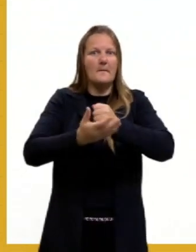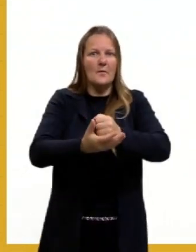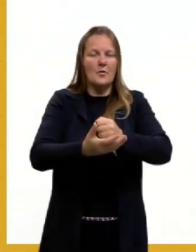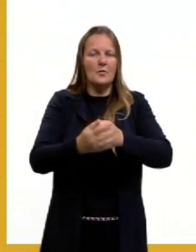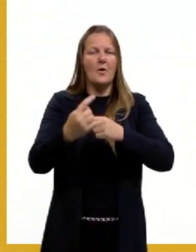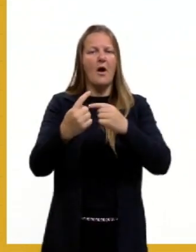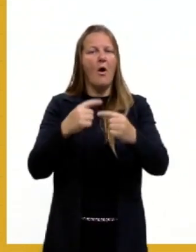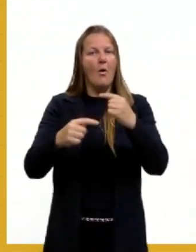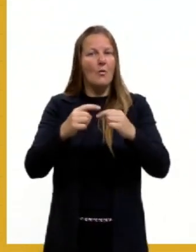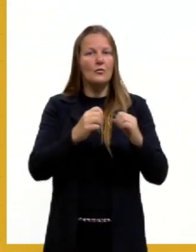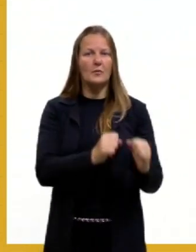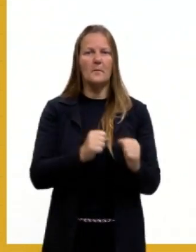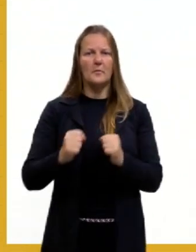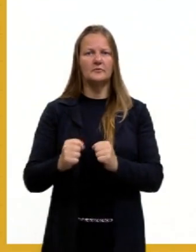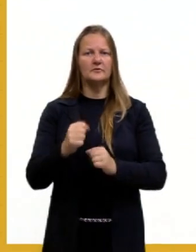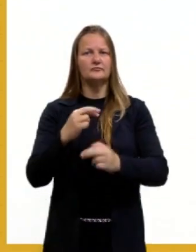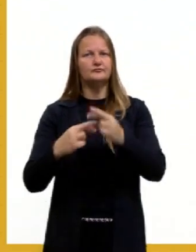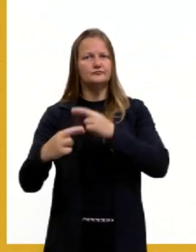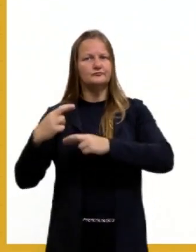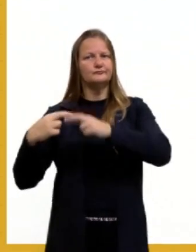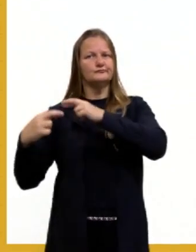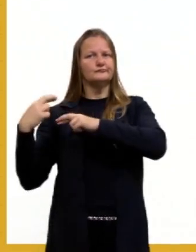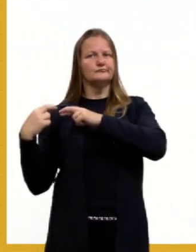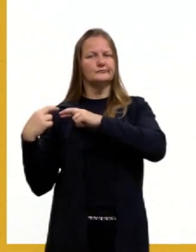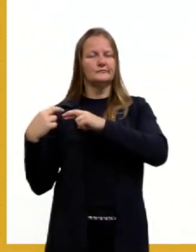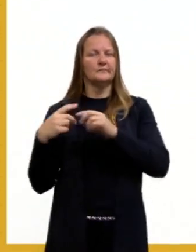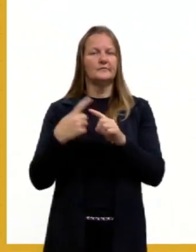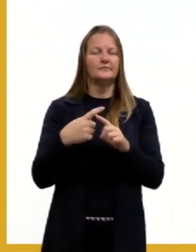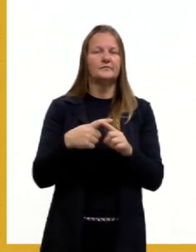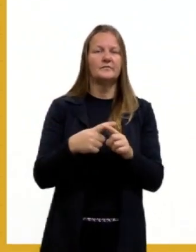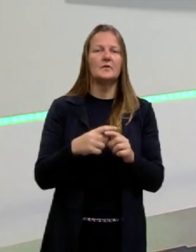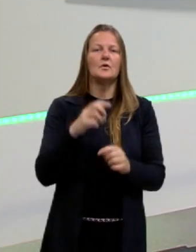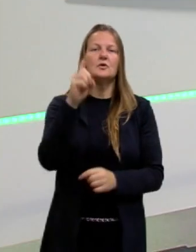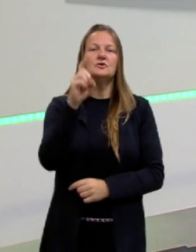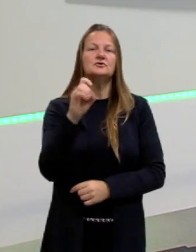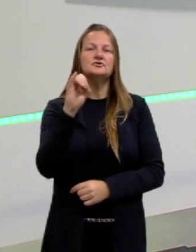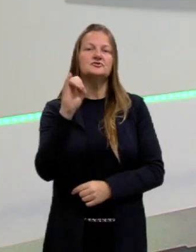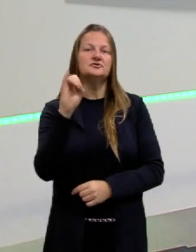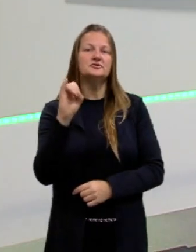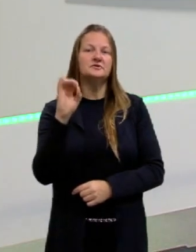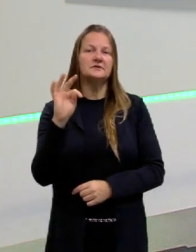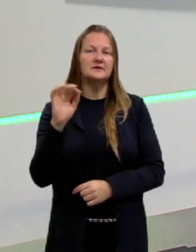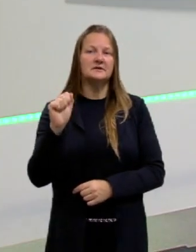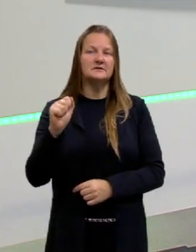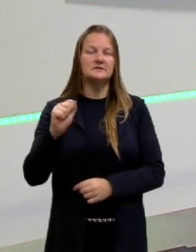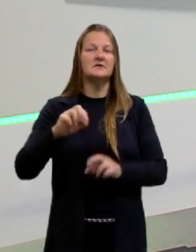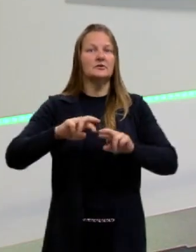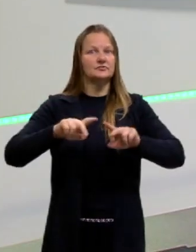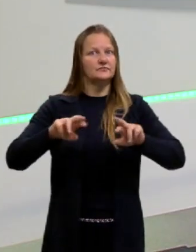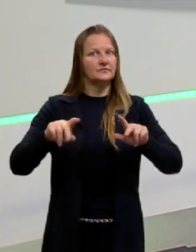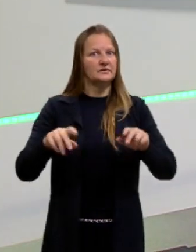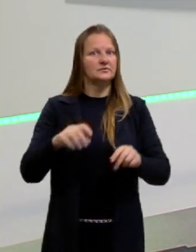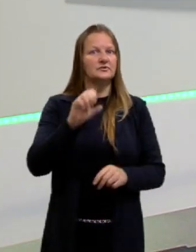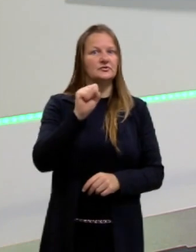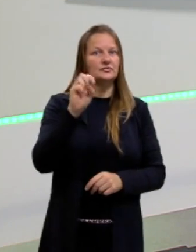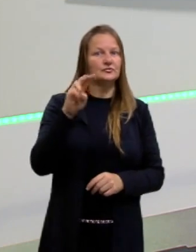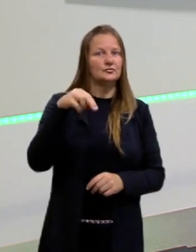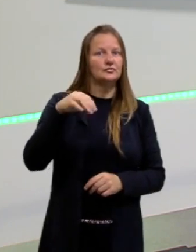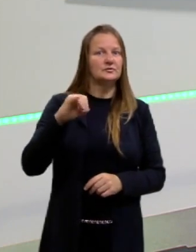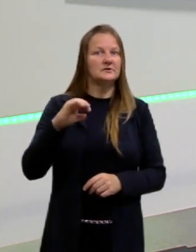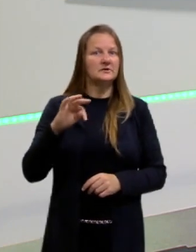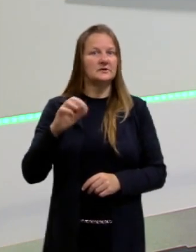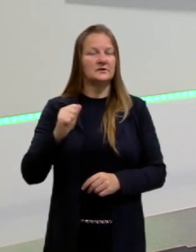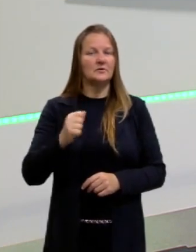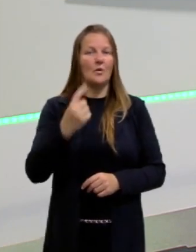algumas coisas, então, qual a diferença básica entre esses chiítas e os sunitas, né, os chiítas, então, eles vão seguir o que uma